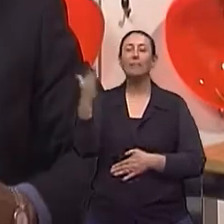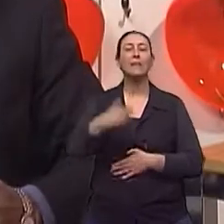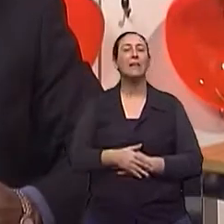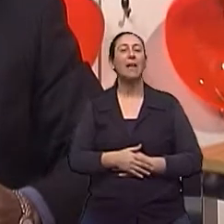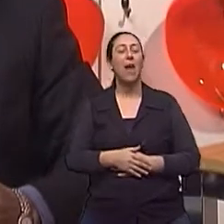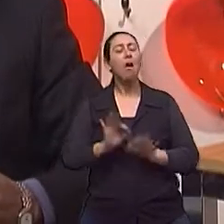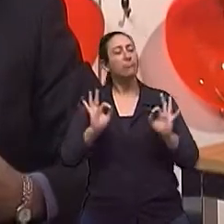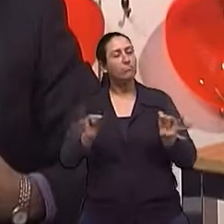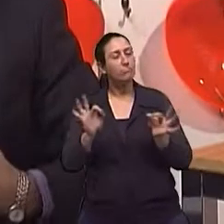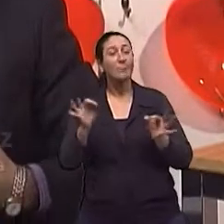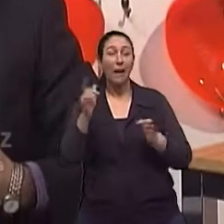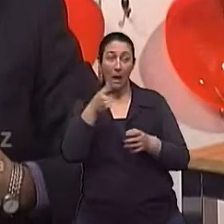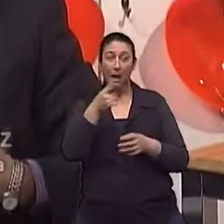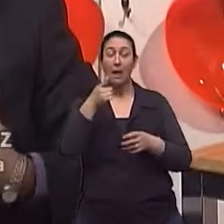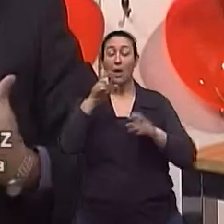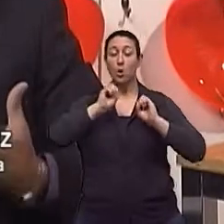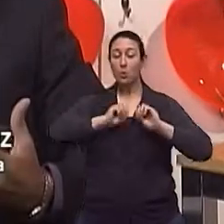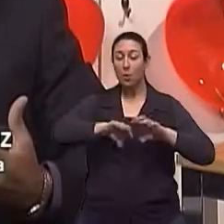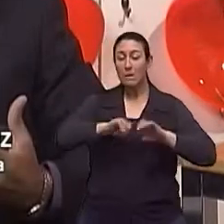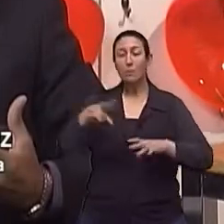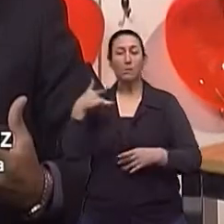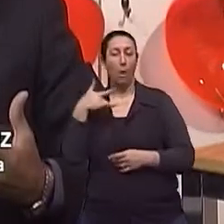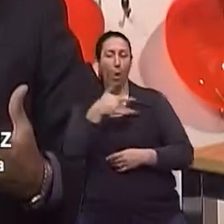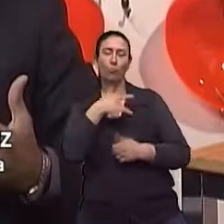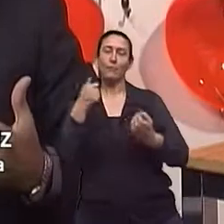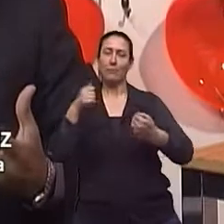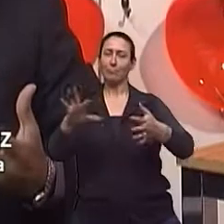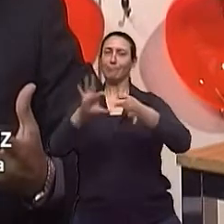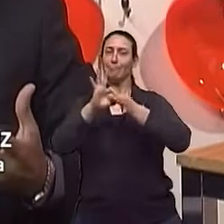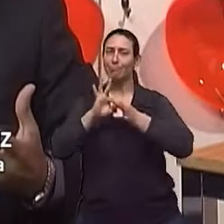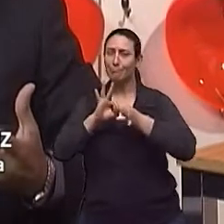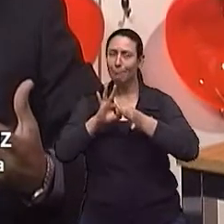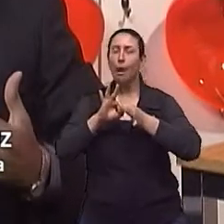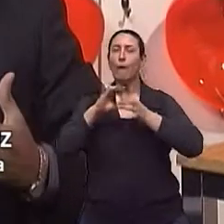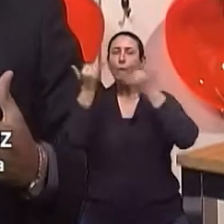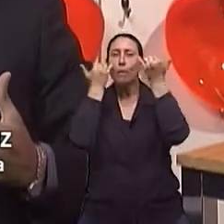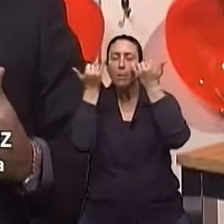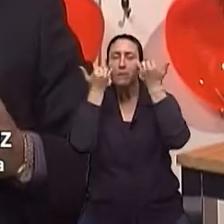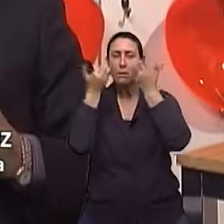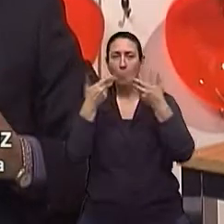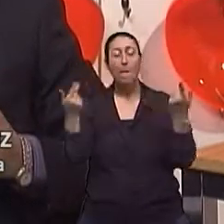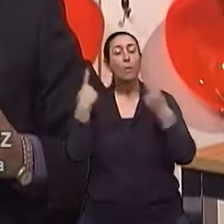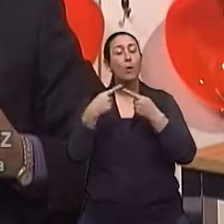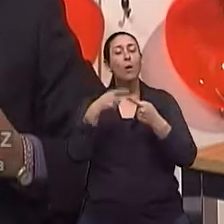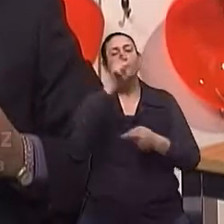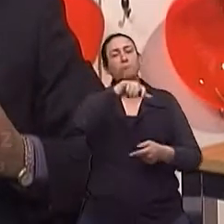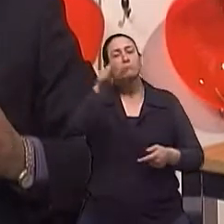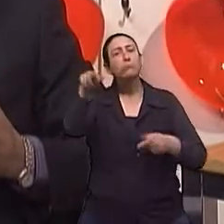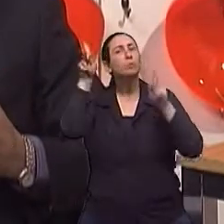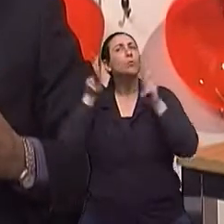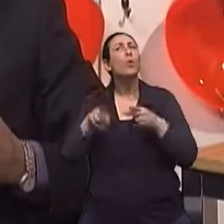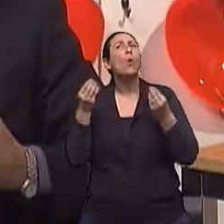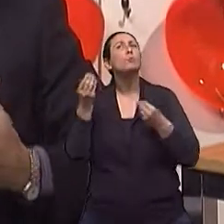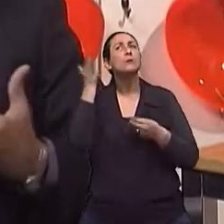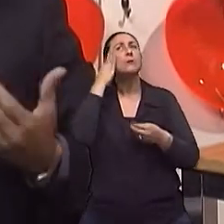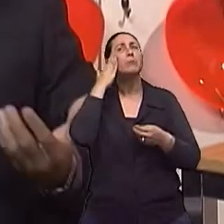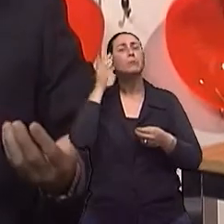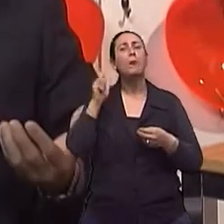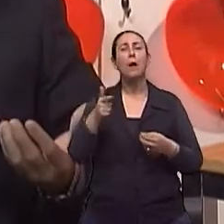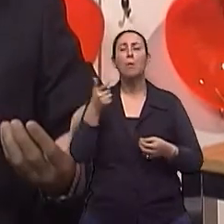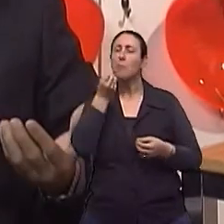Sem educação em saúde, não há como as pessoas, sabendo, né? Não sabendo daquela intervenção,